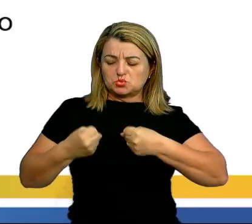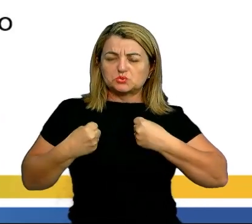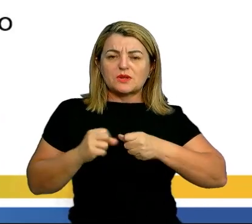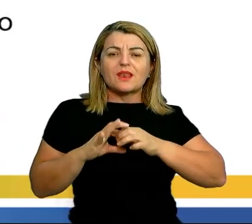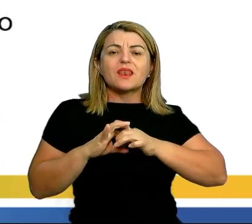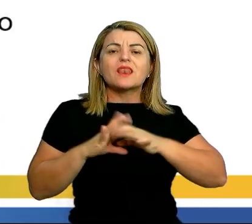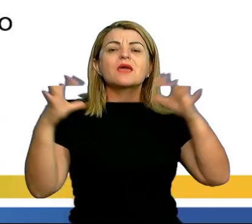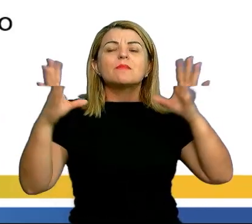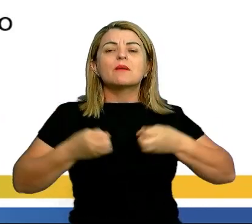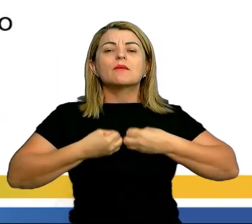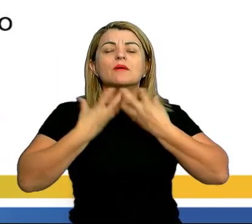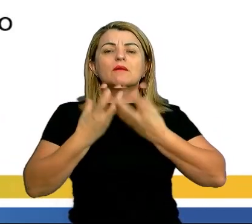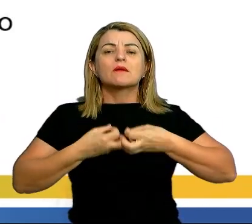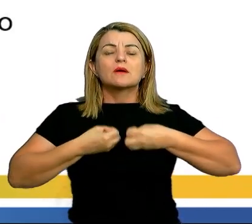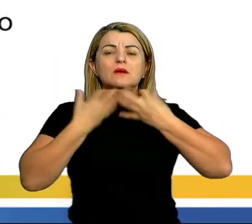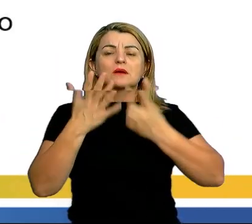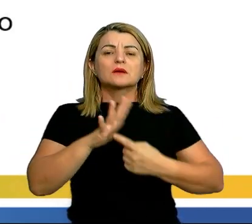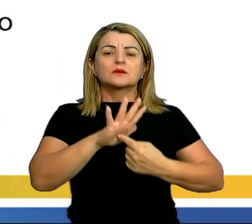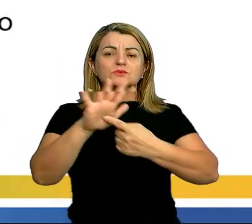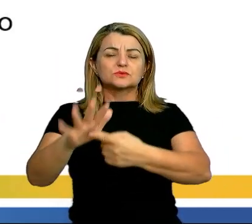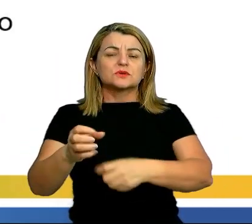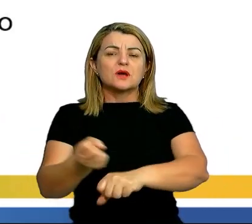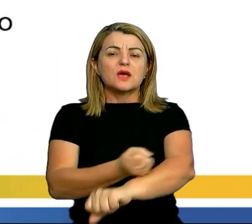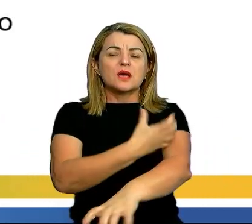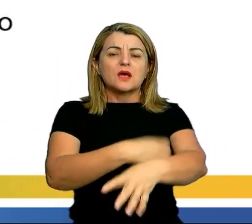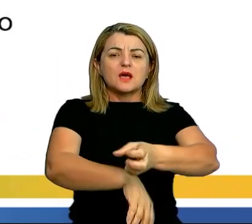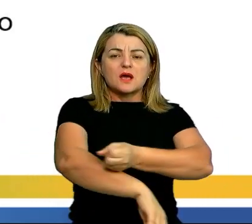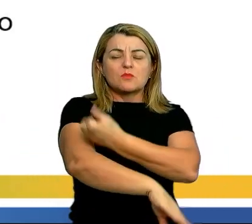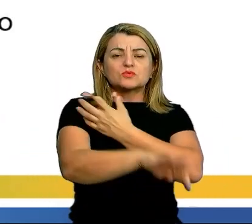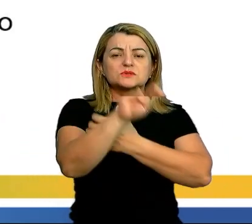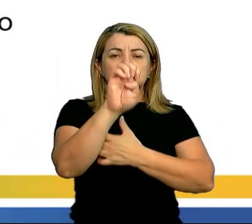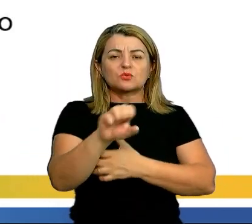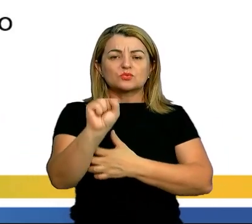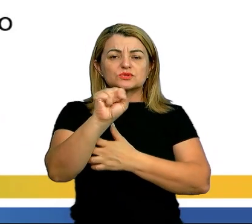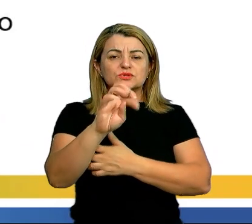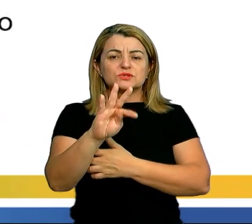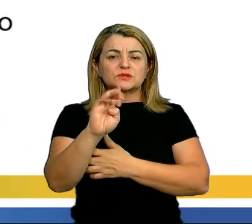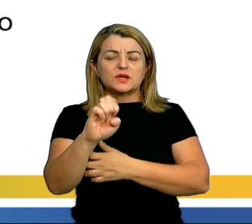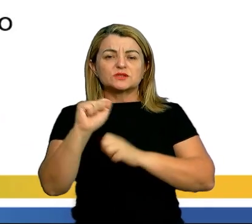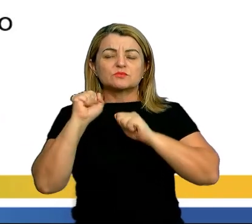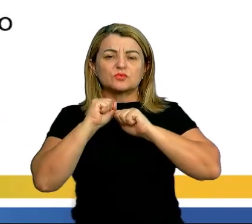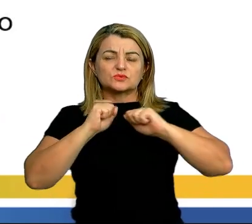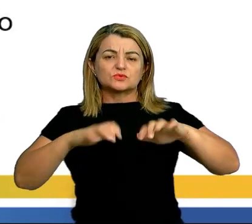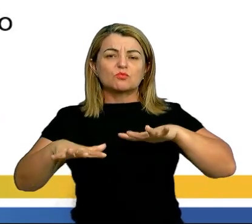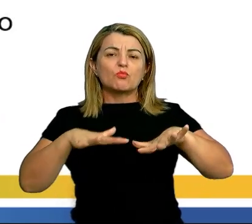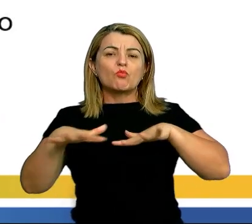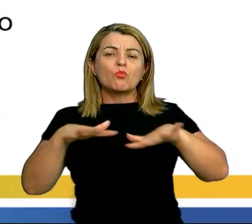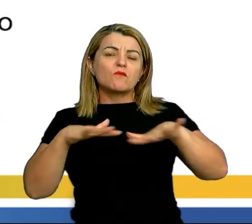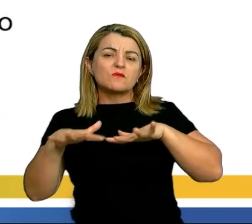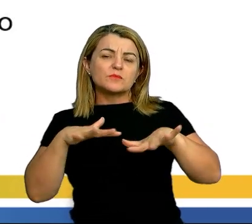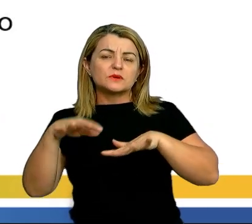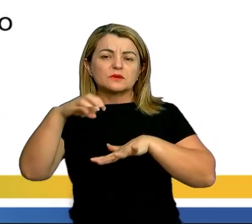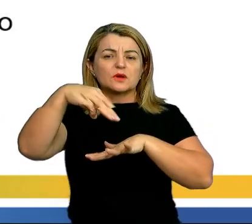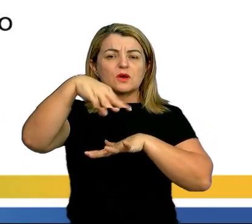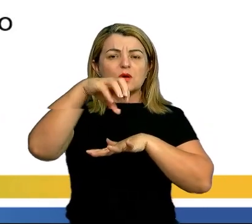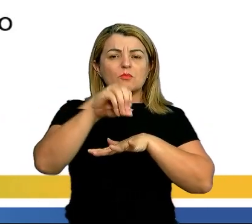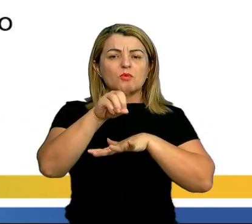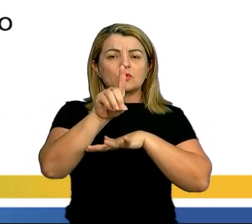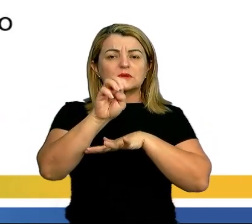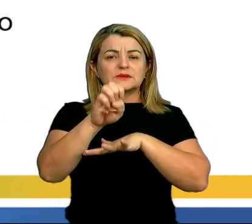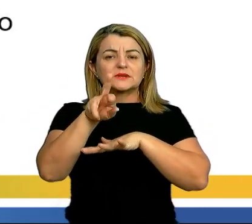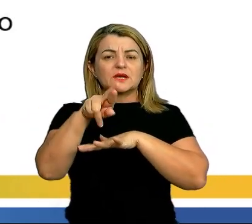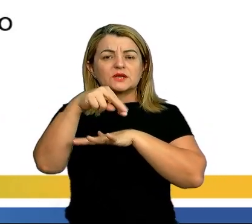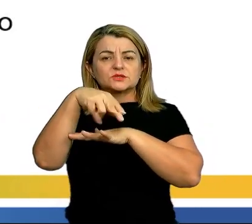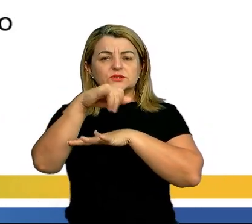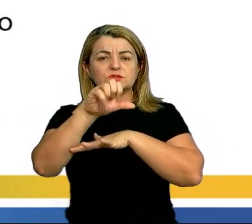e apregoava a emoção estética como o real objetivo do movimento modernista. Então, como já